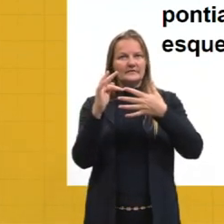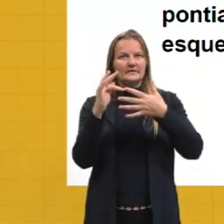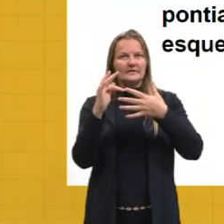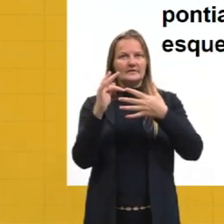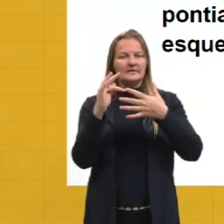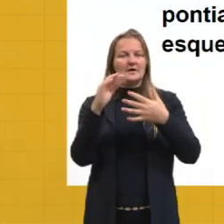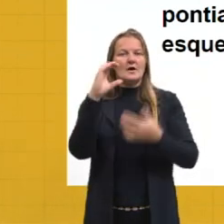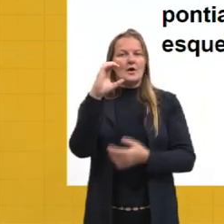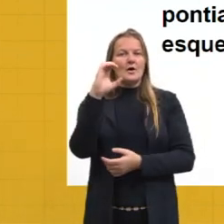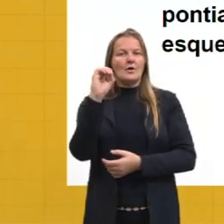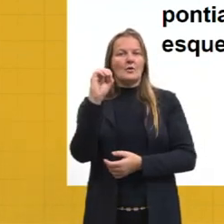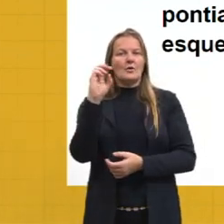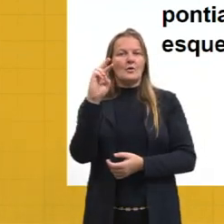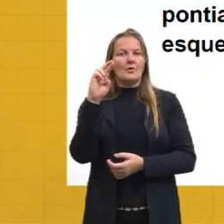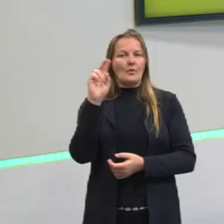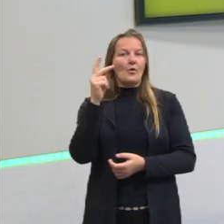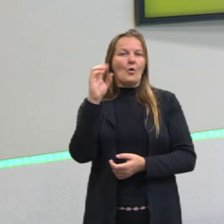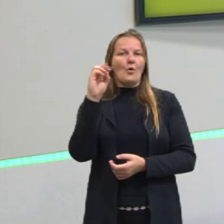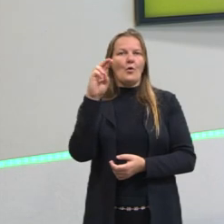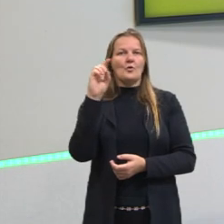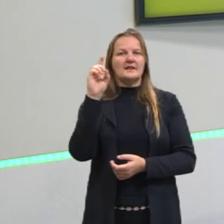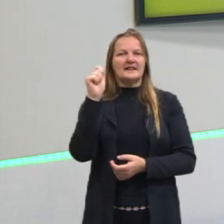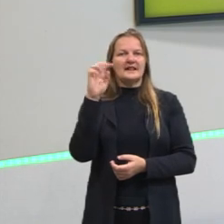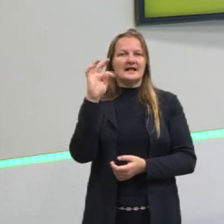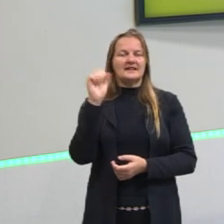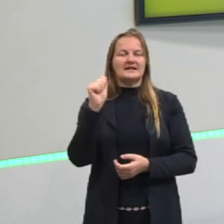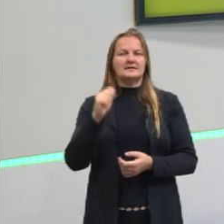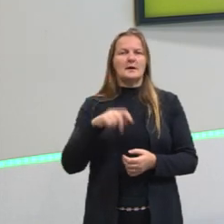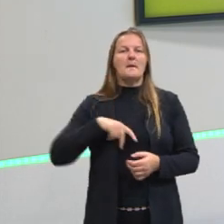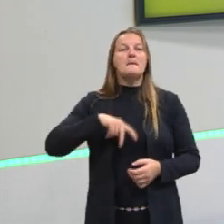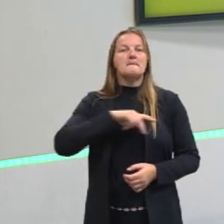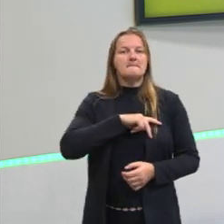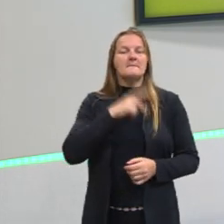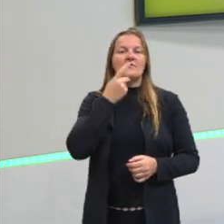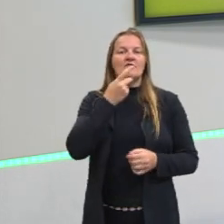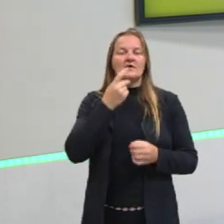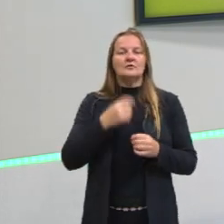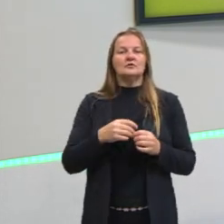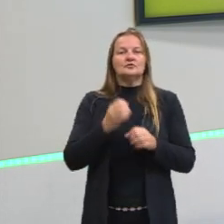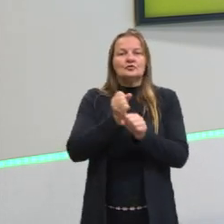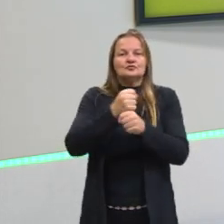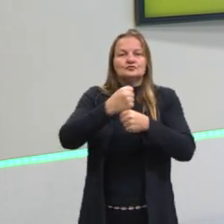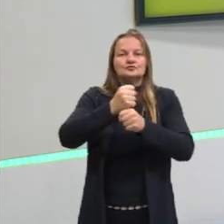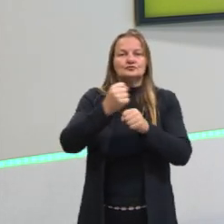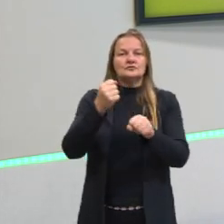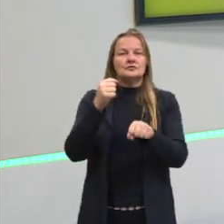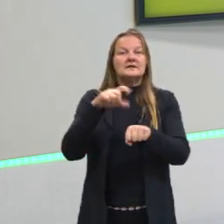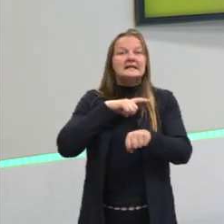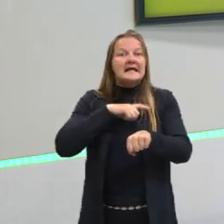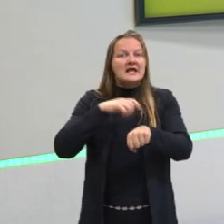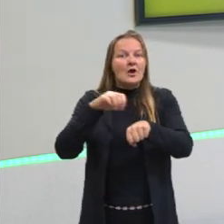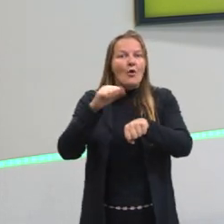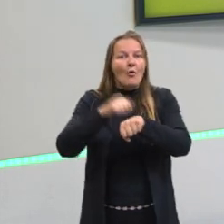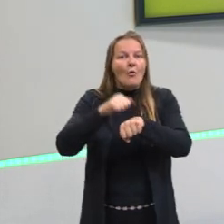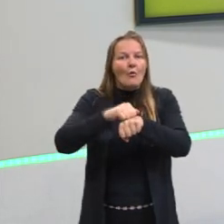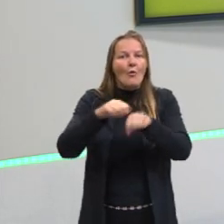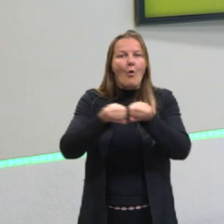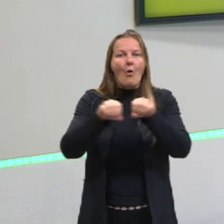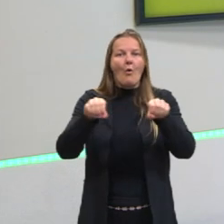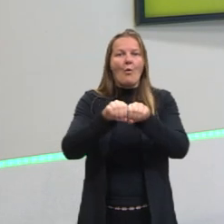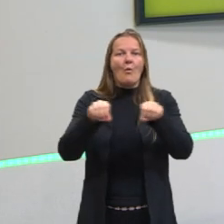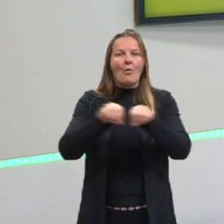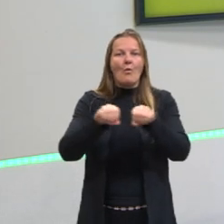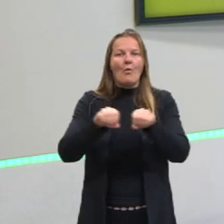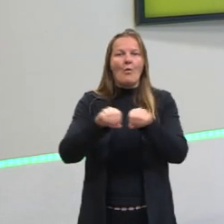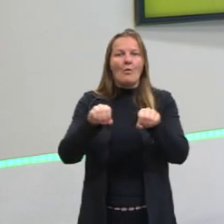que é mais vulgarmente falando, Popularmente falando, que são os vertebrados. Mas a gente vai ver que não é legal